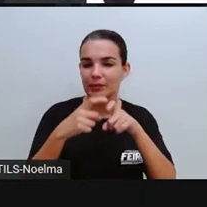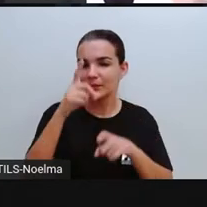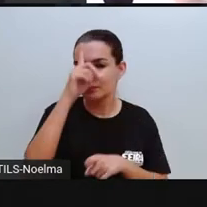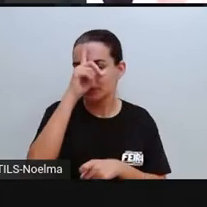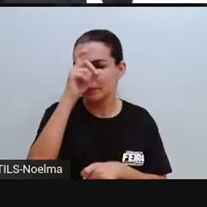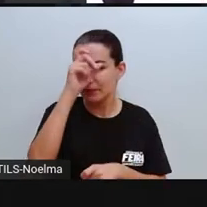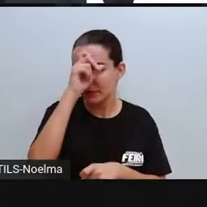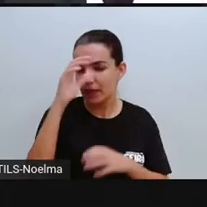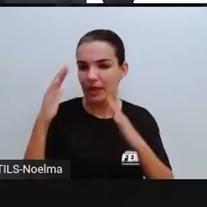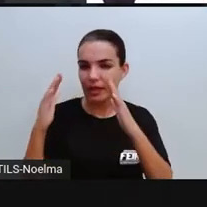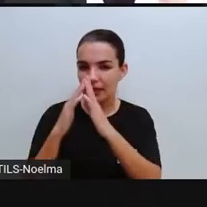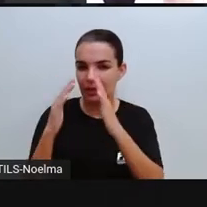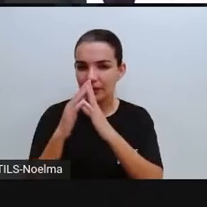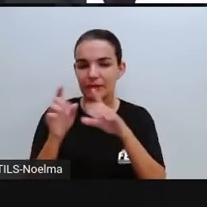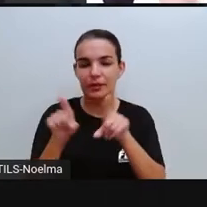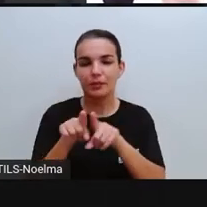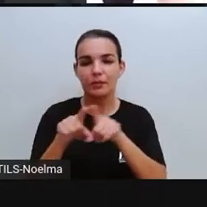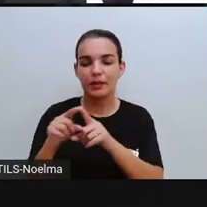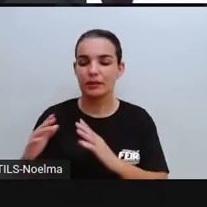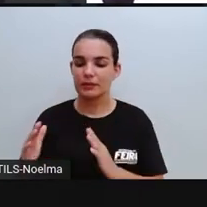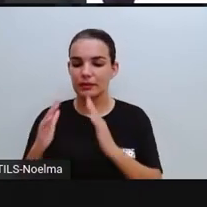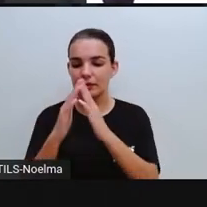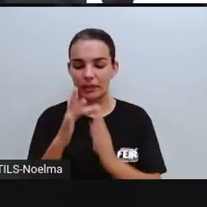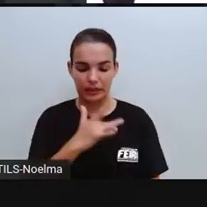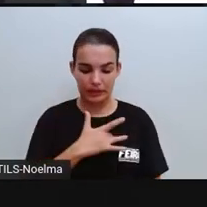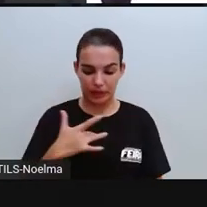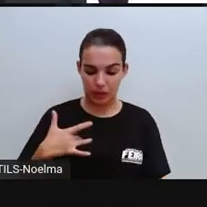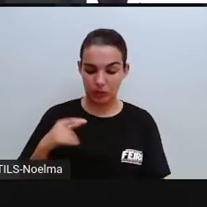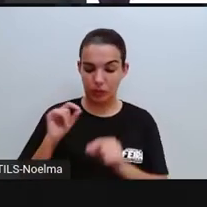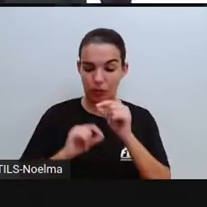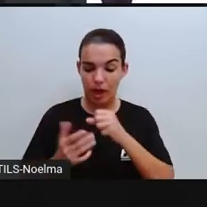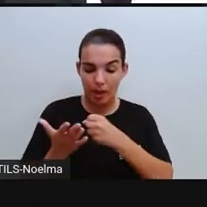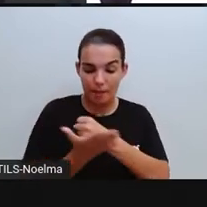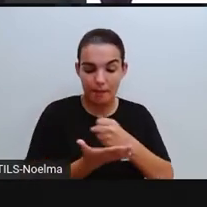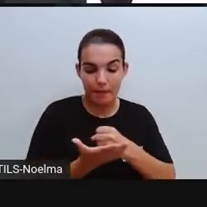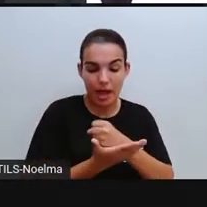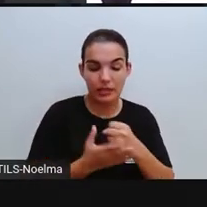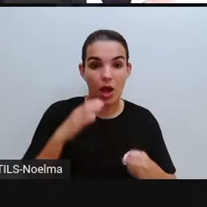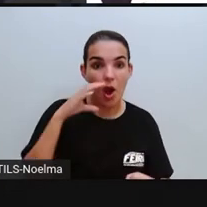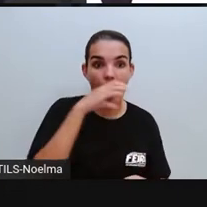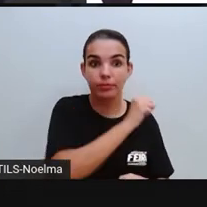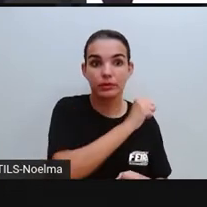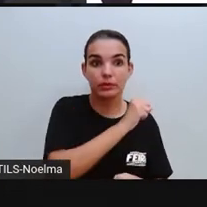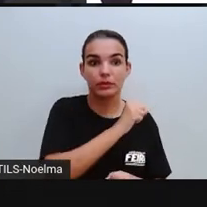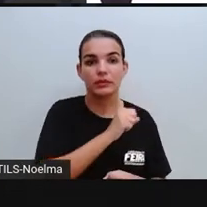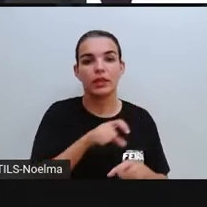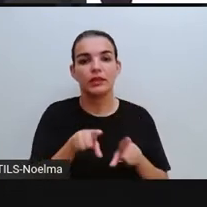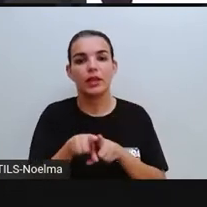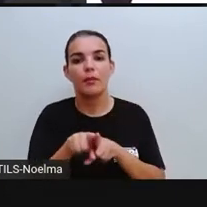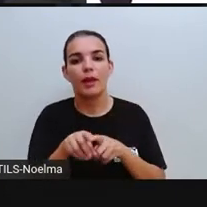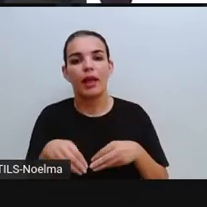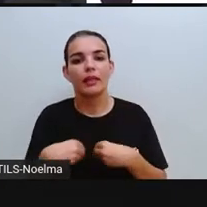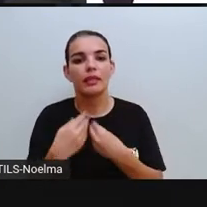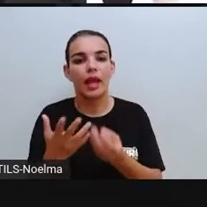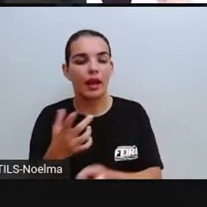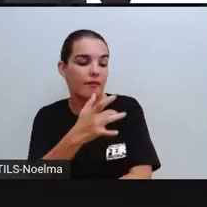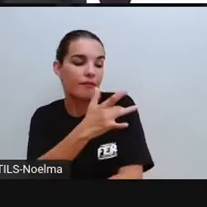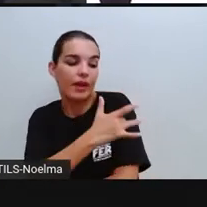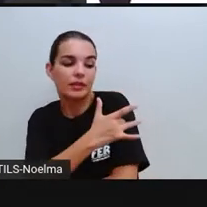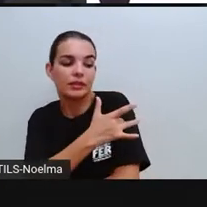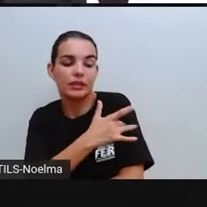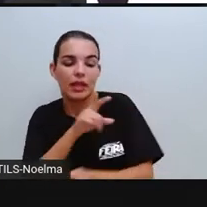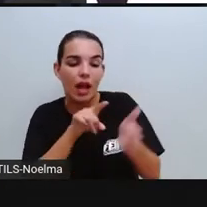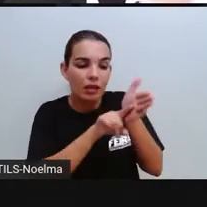prestam o serviço de saúde básica com urgência e emergência, além de oferecer vacinas e